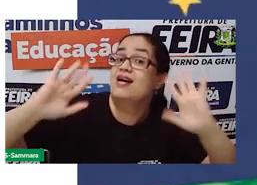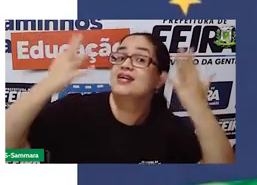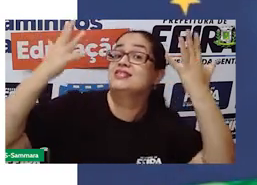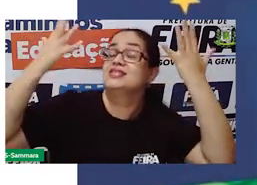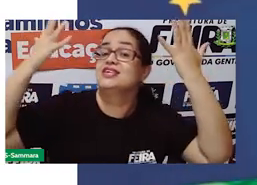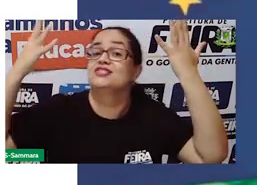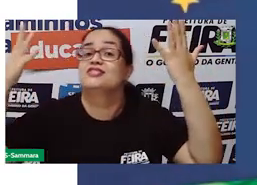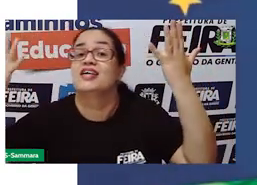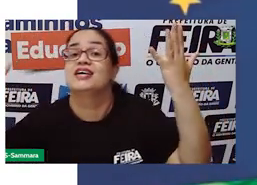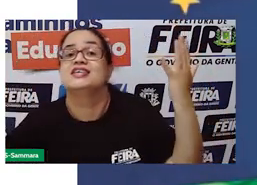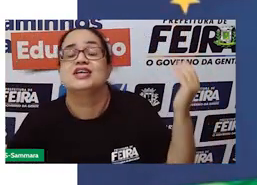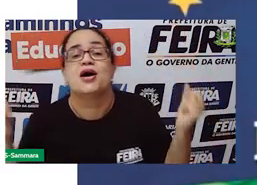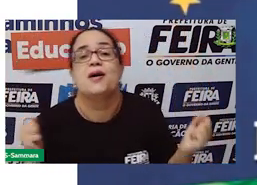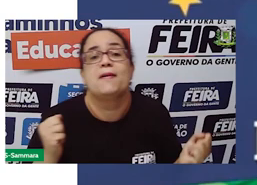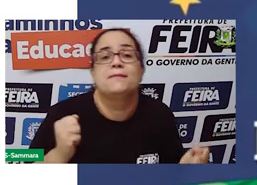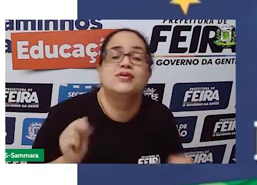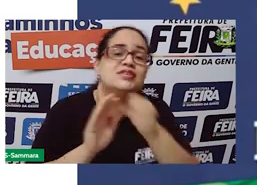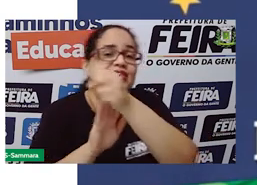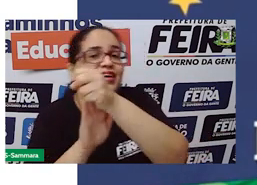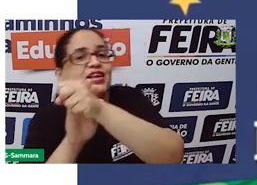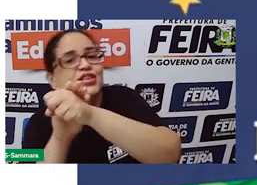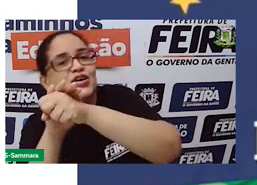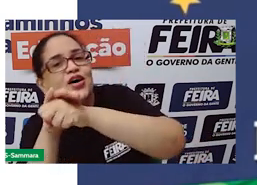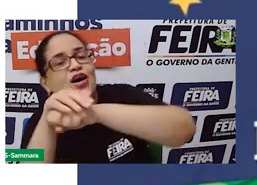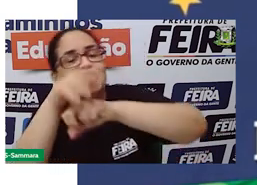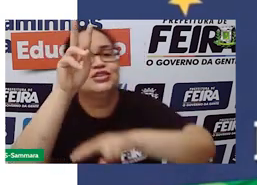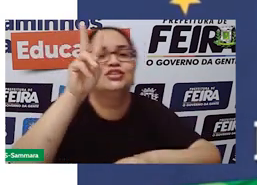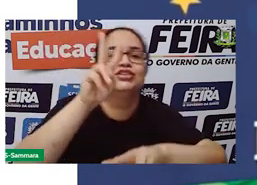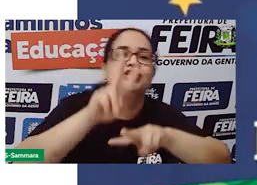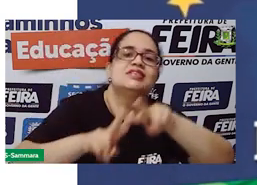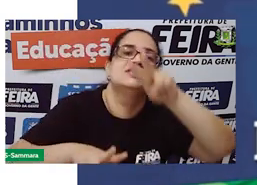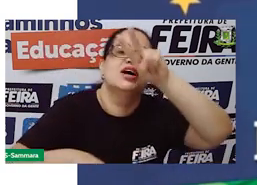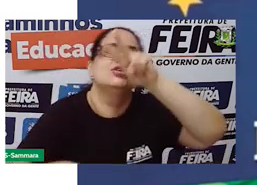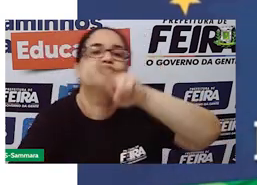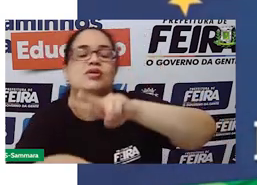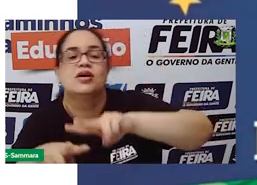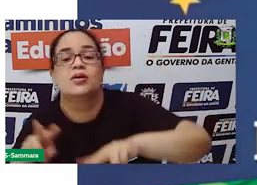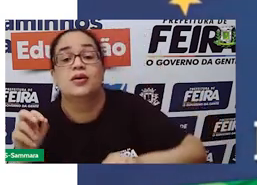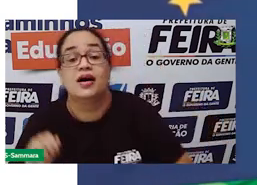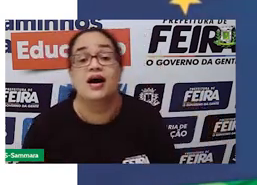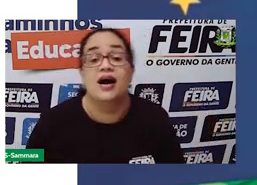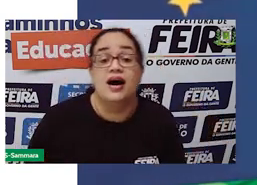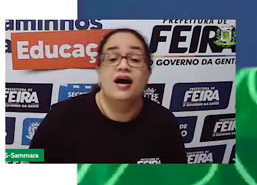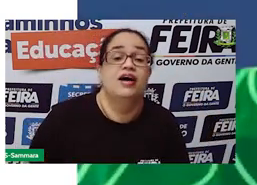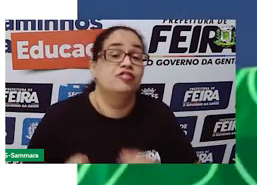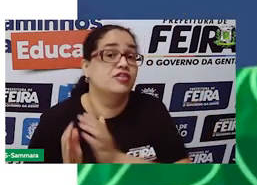assim em festa, porque era noite de São João.